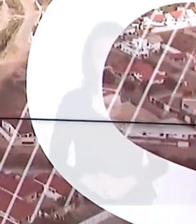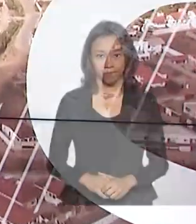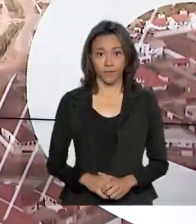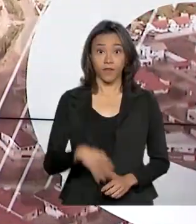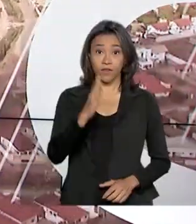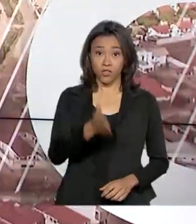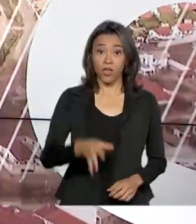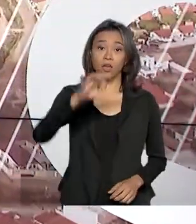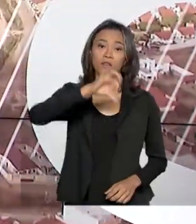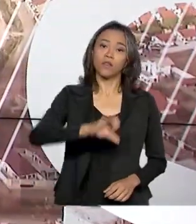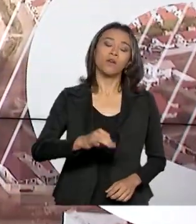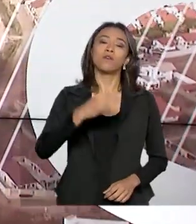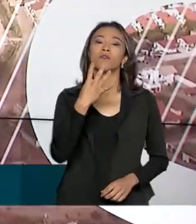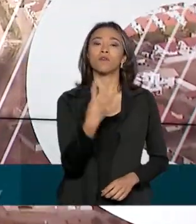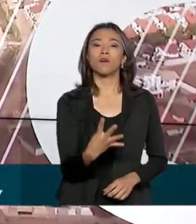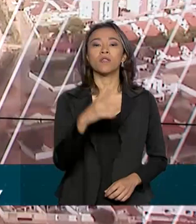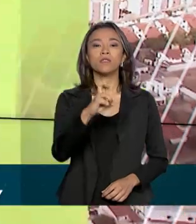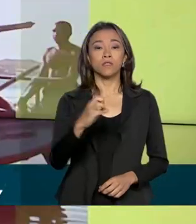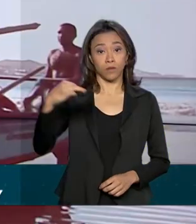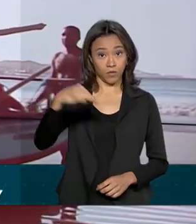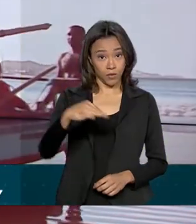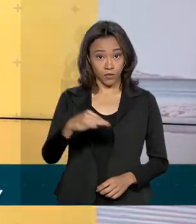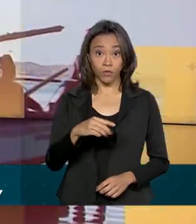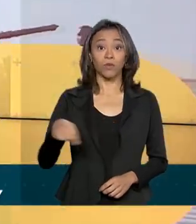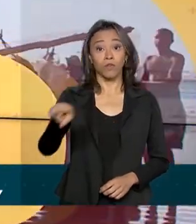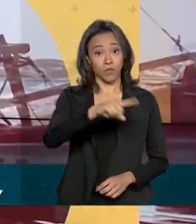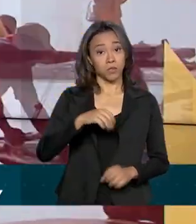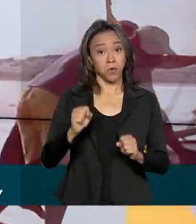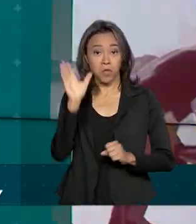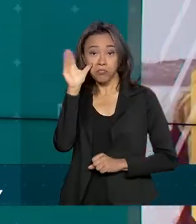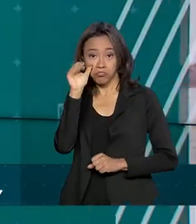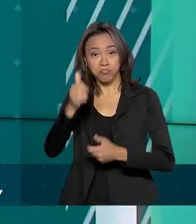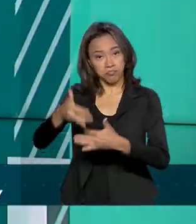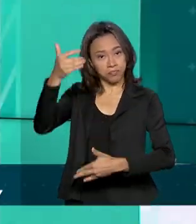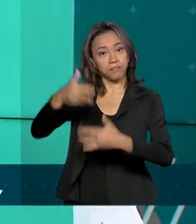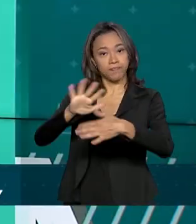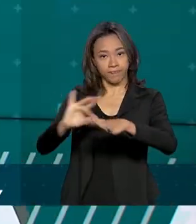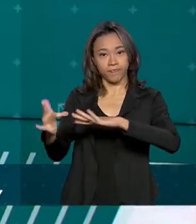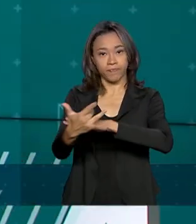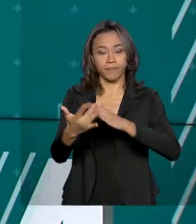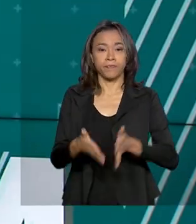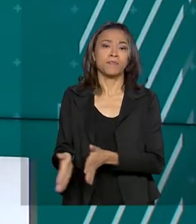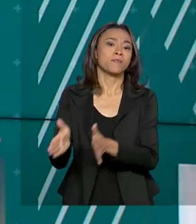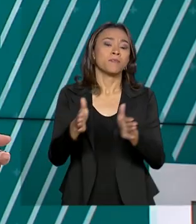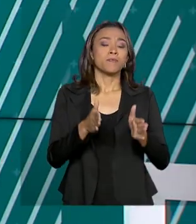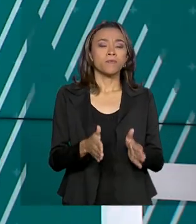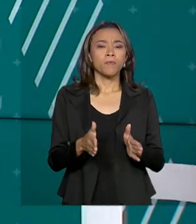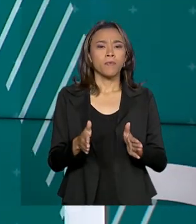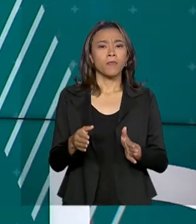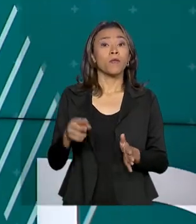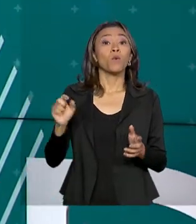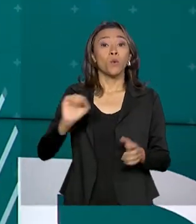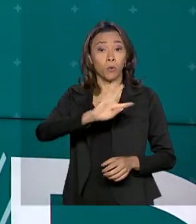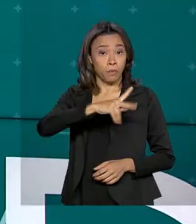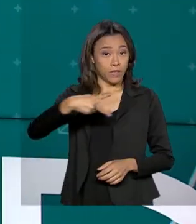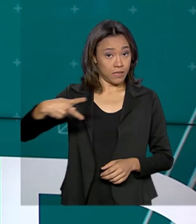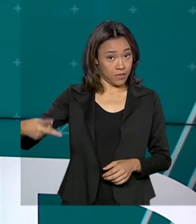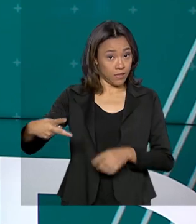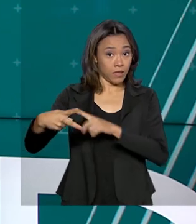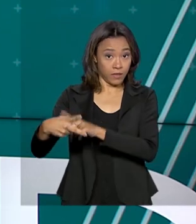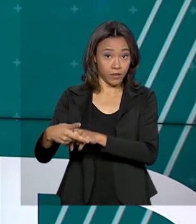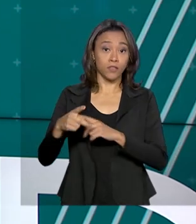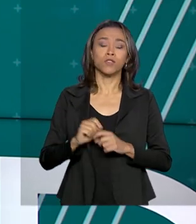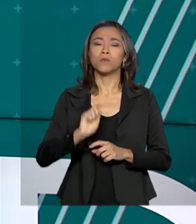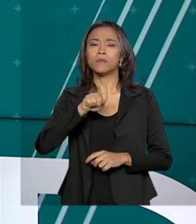São 9 horas e 45 minutos, estamos ao vivo também pelas redes sociais. O presidente do Supremo Tribunal